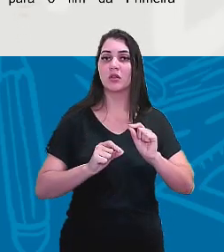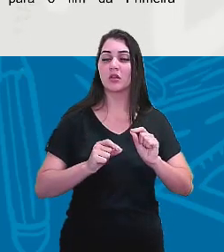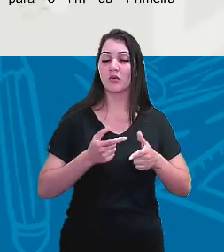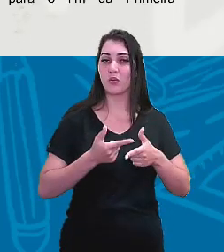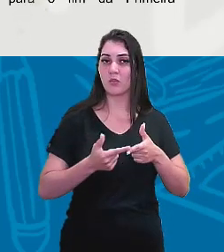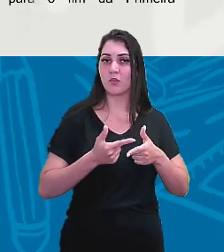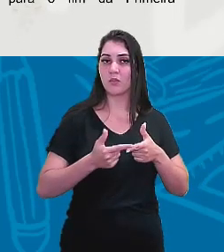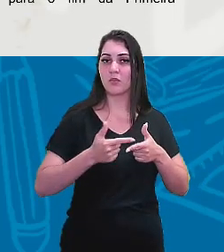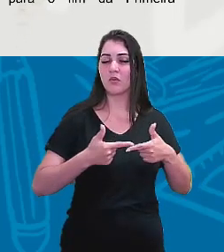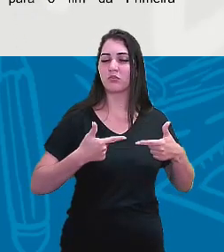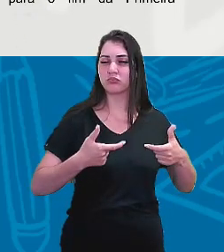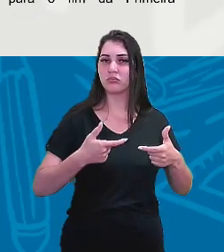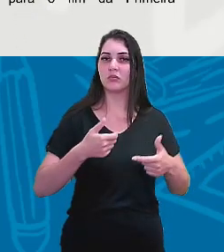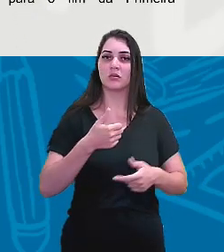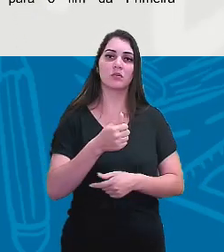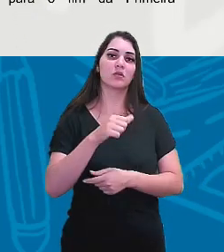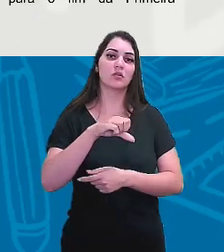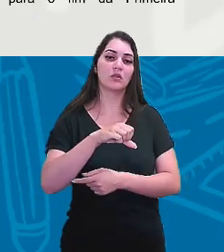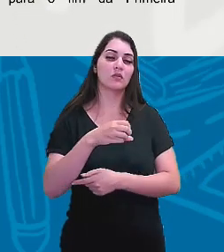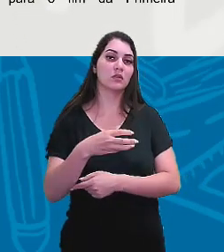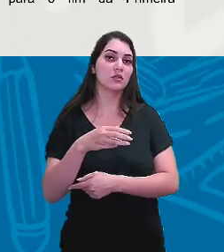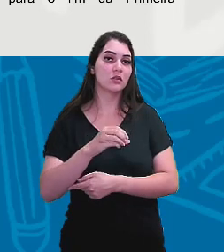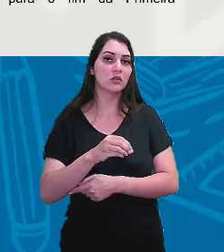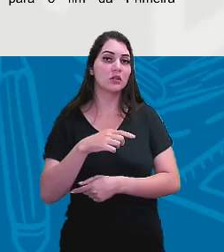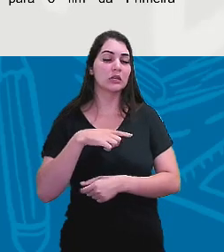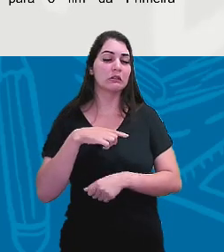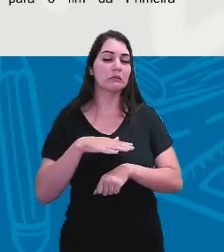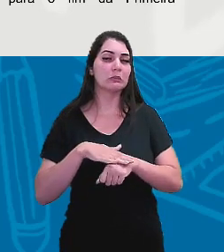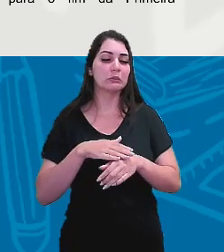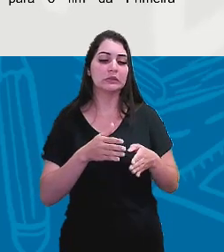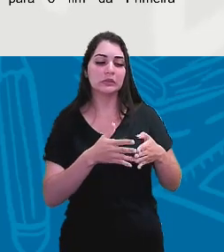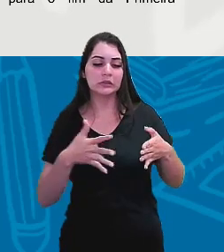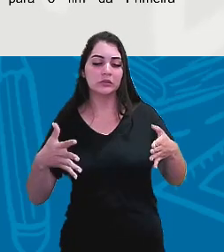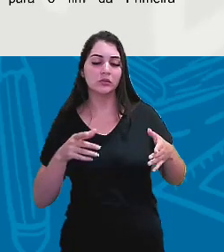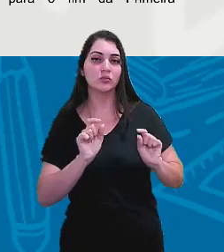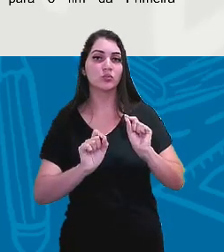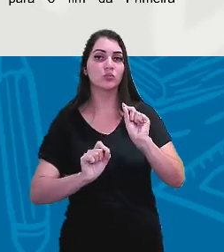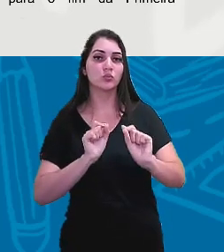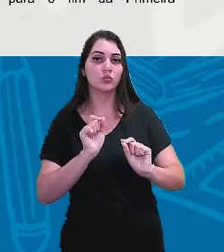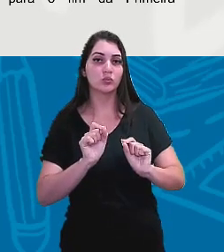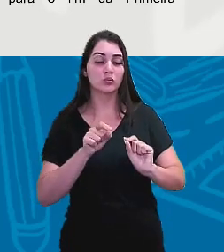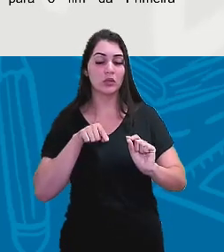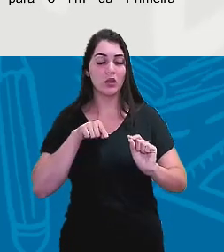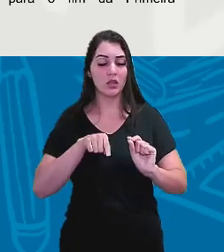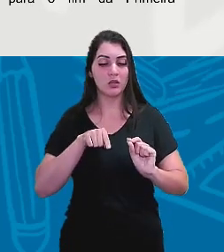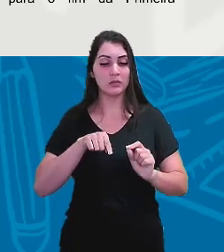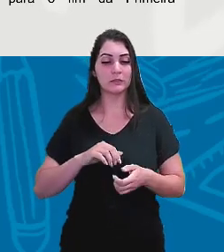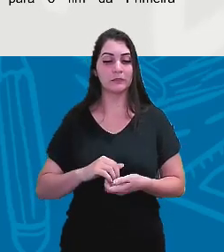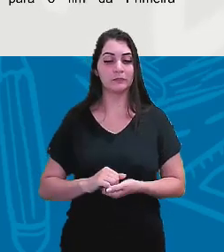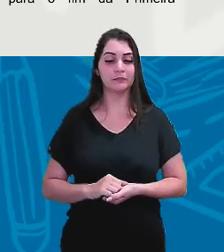1930, num período em que esses